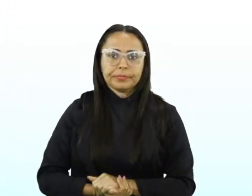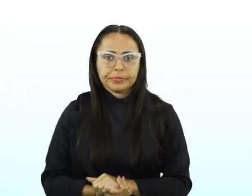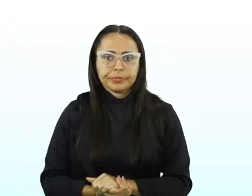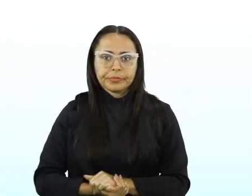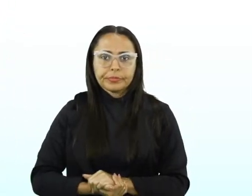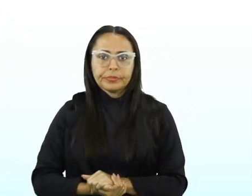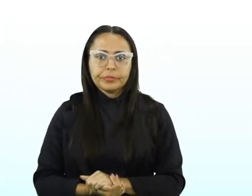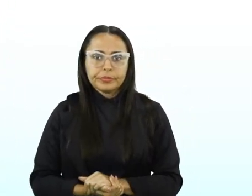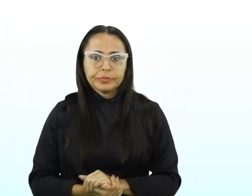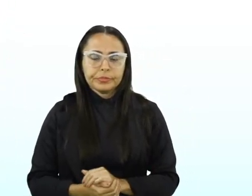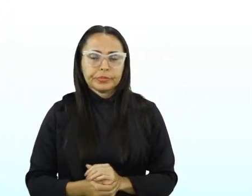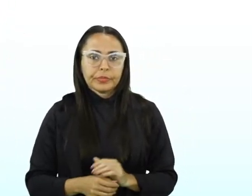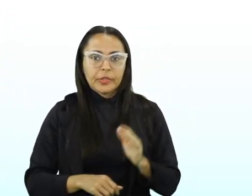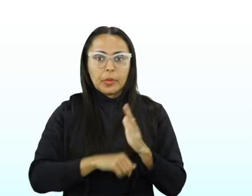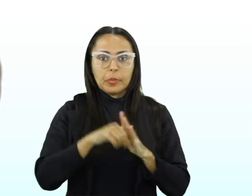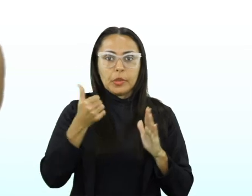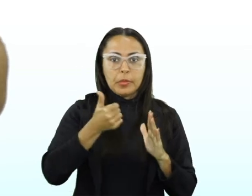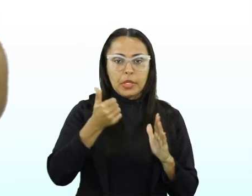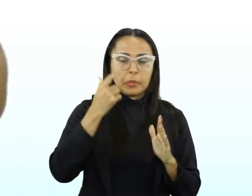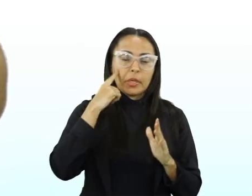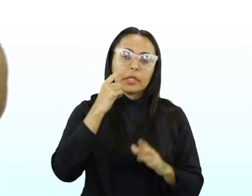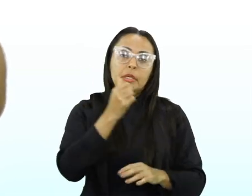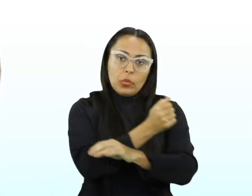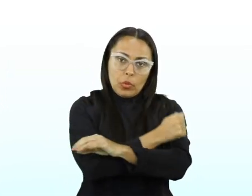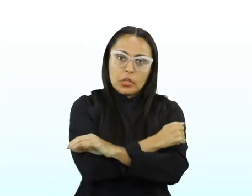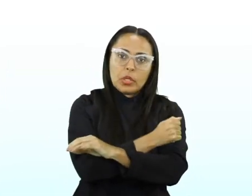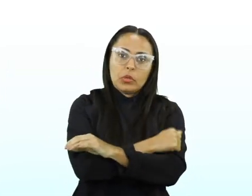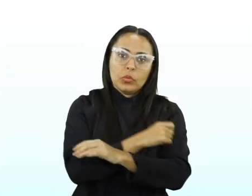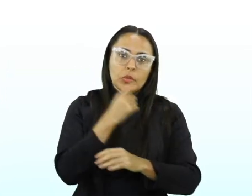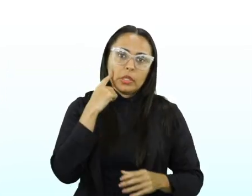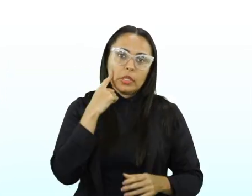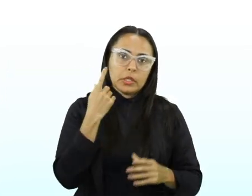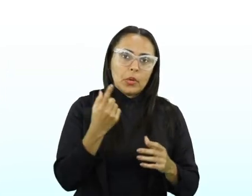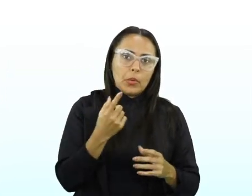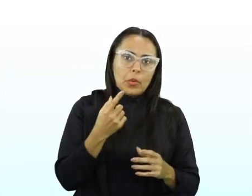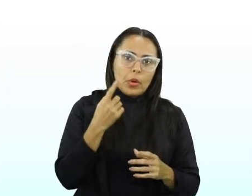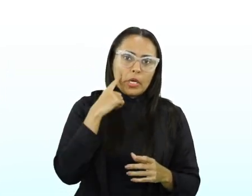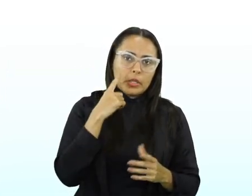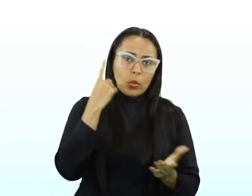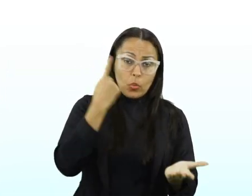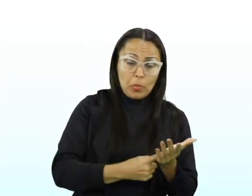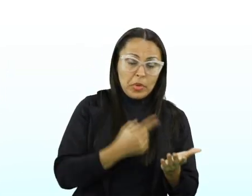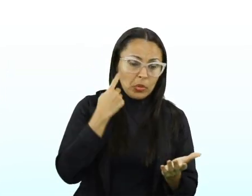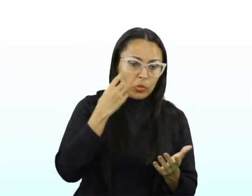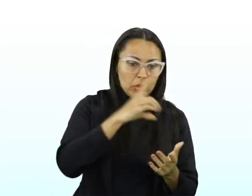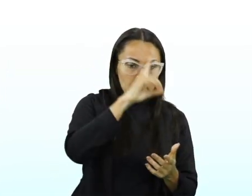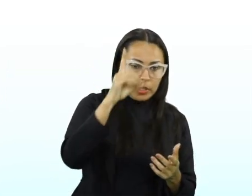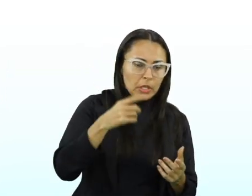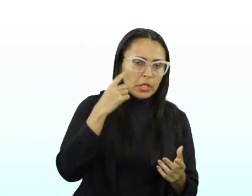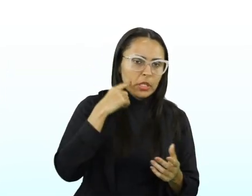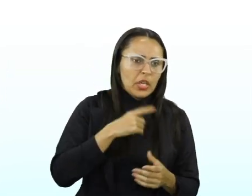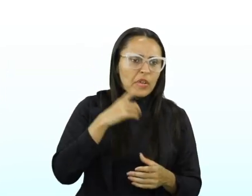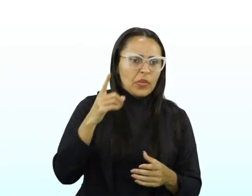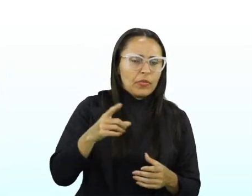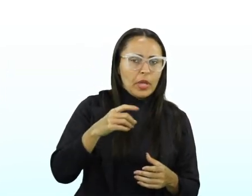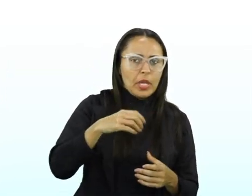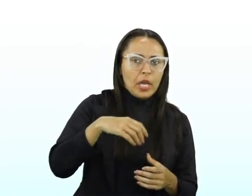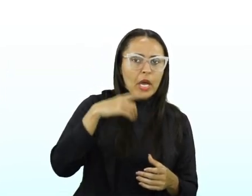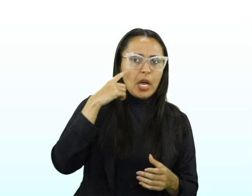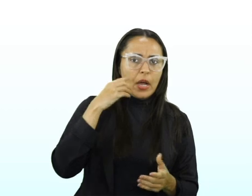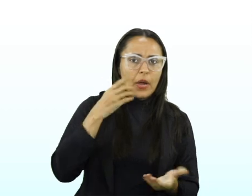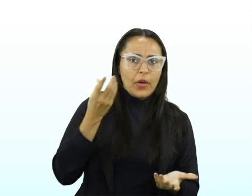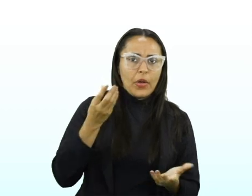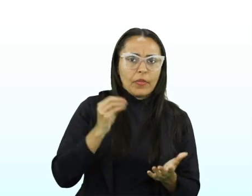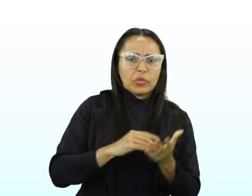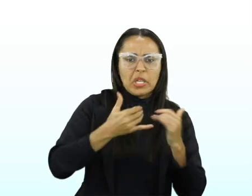a primeira aplicação é para aqueles alunos, ele marca aquela data. Se houver algum problema, falta de energia, coisa desse tipo, aí já